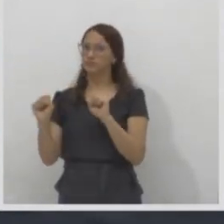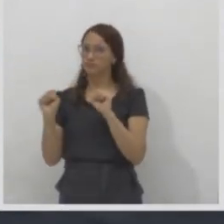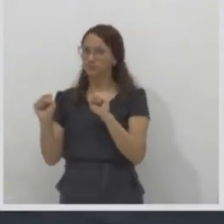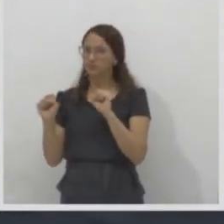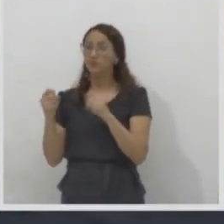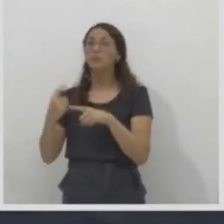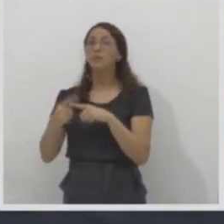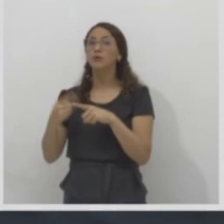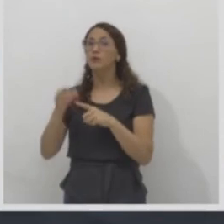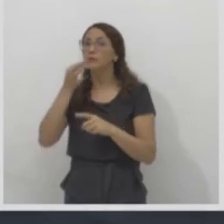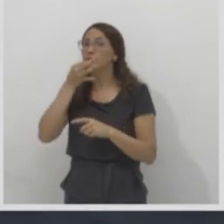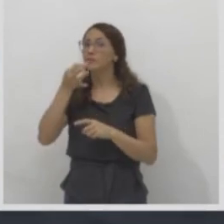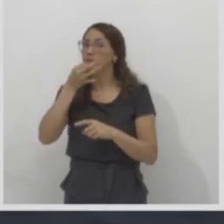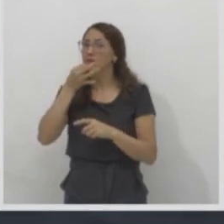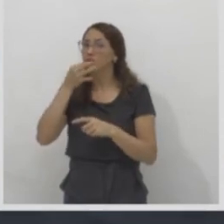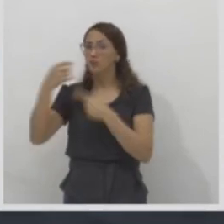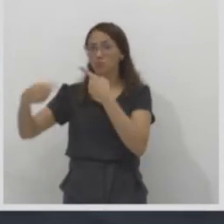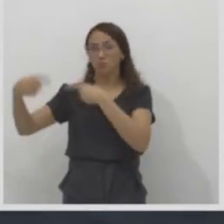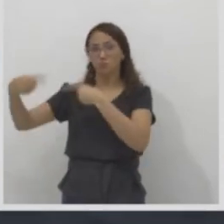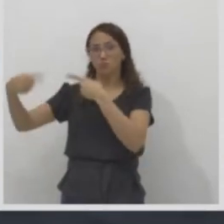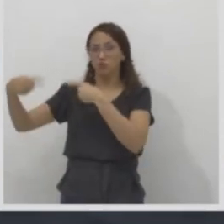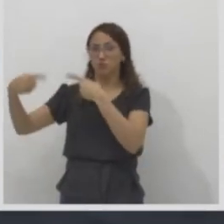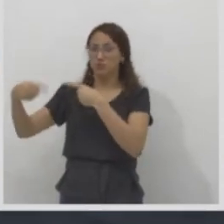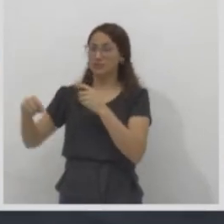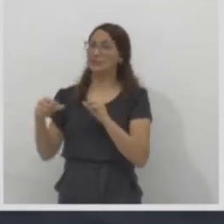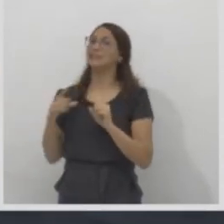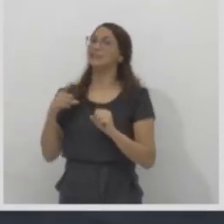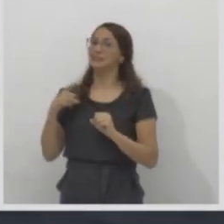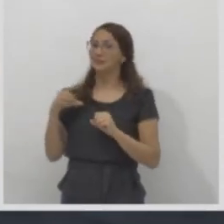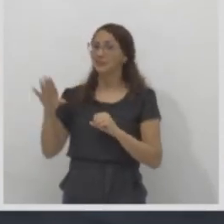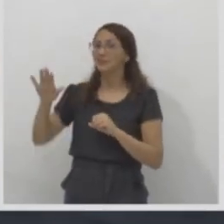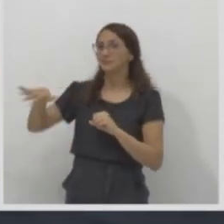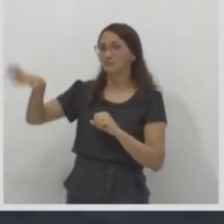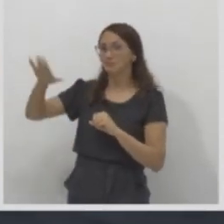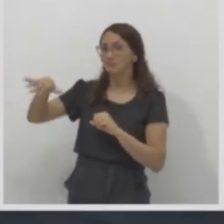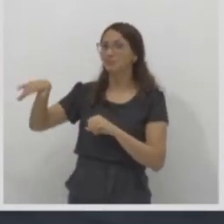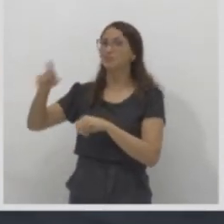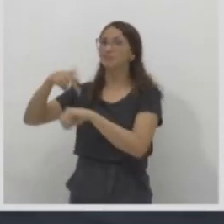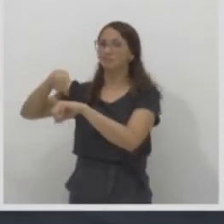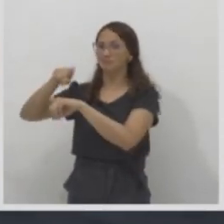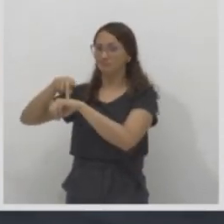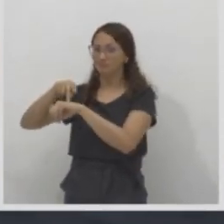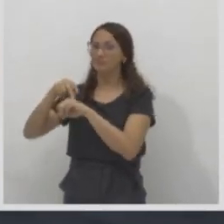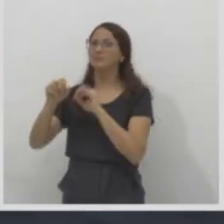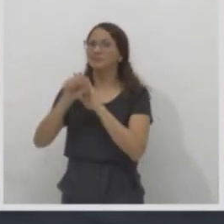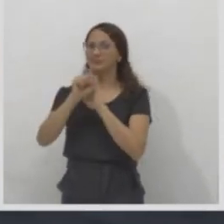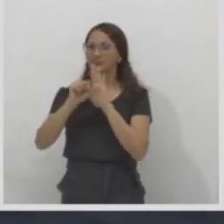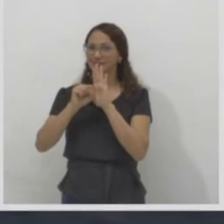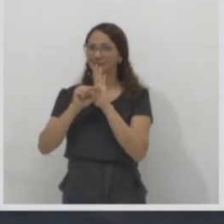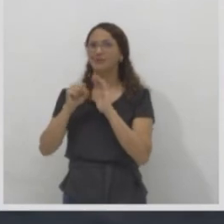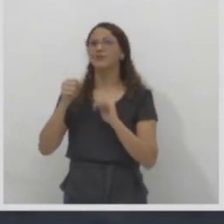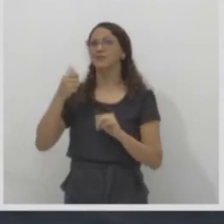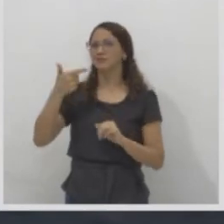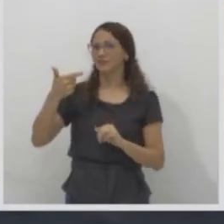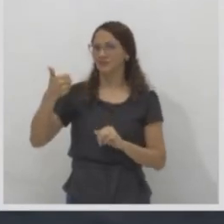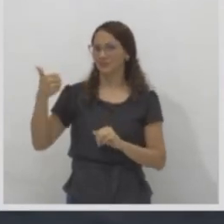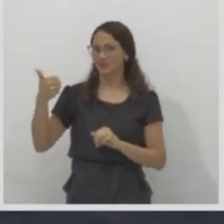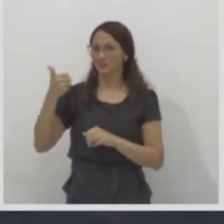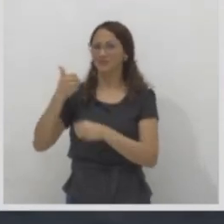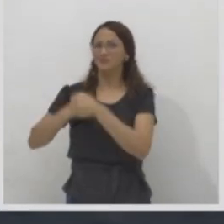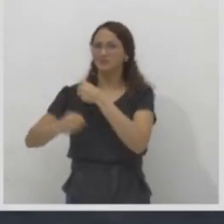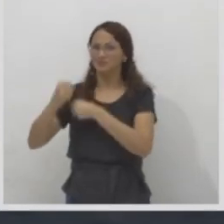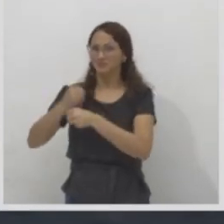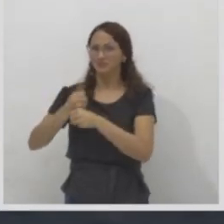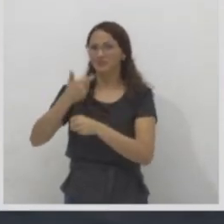opinião política. Isso ainda existe no século XXI, 2020. Tudo bem? Tudo